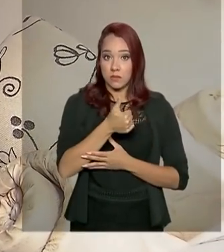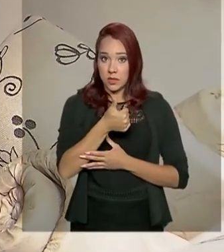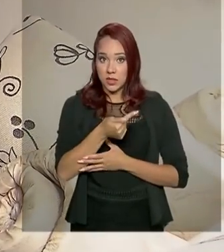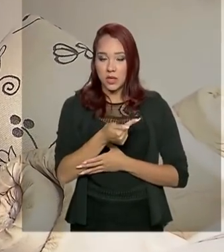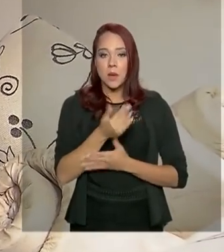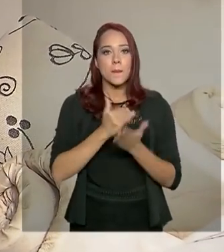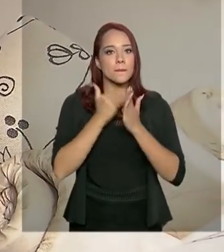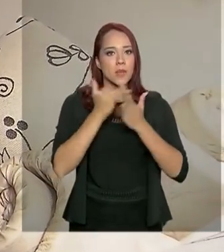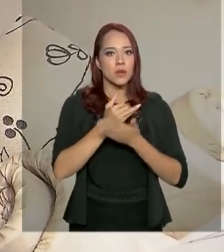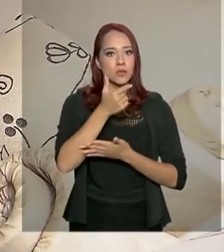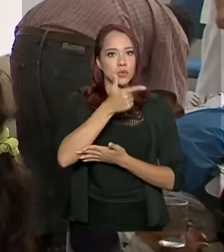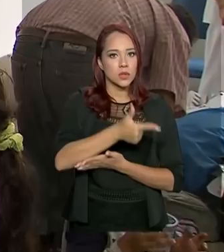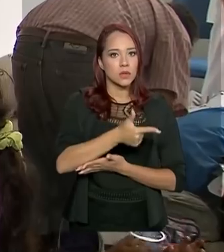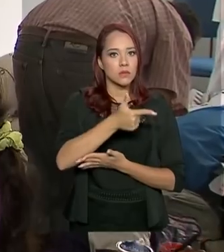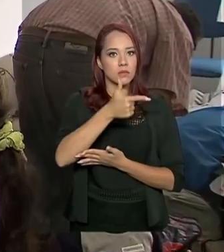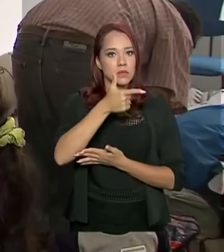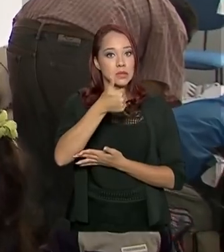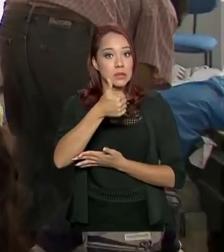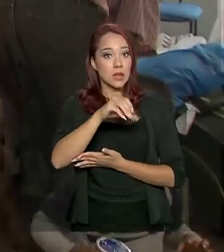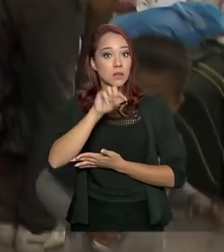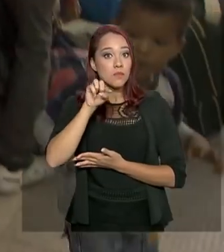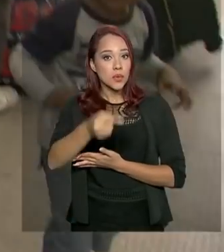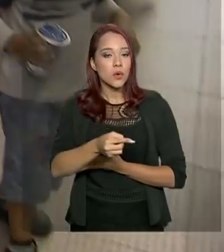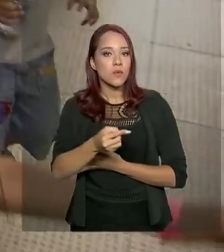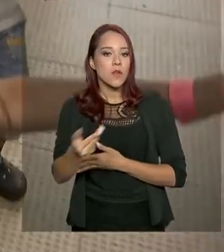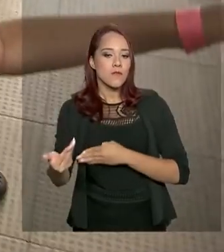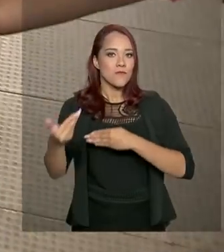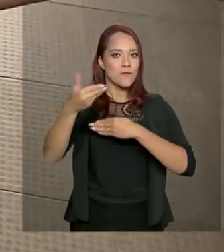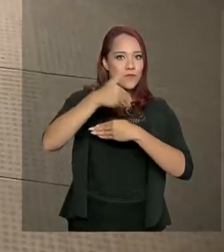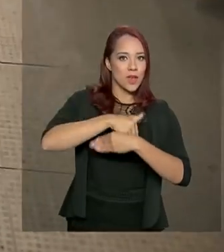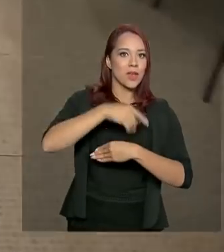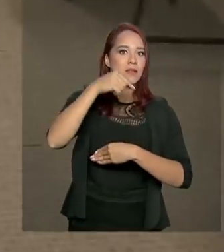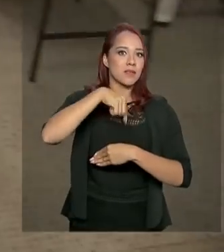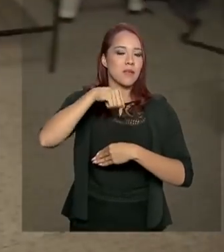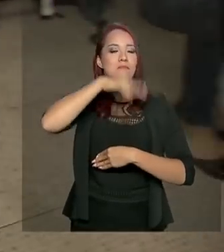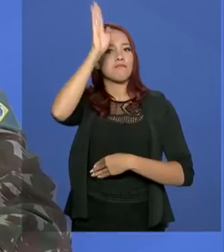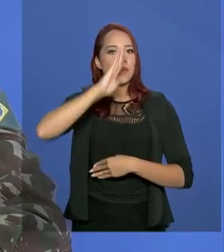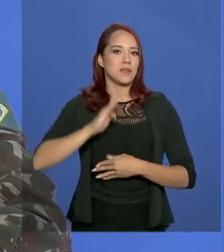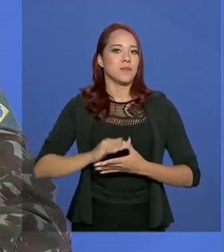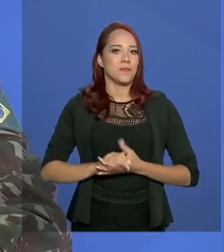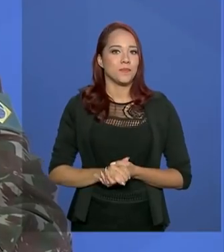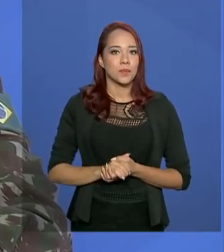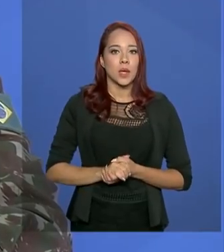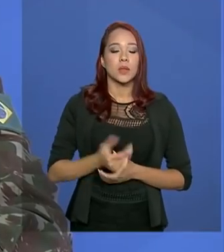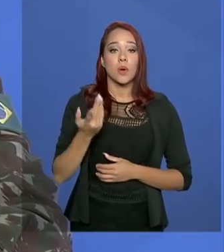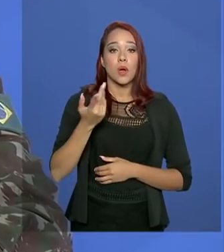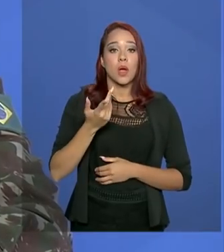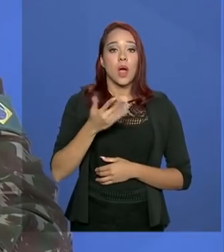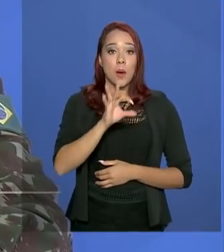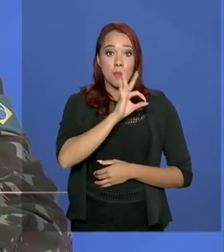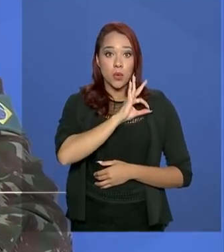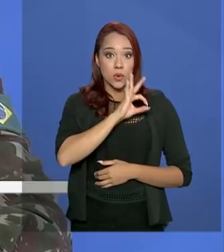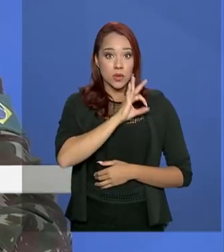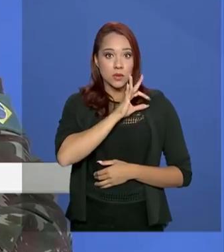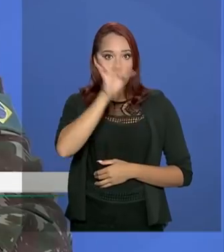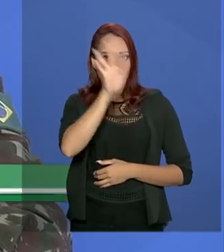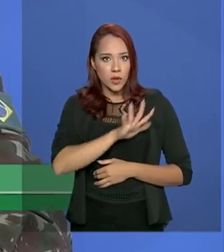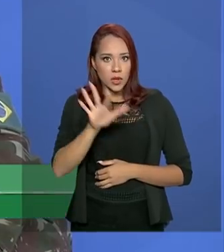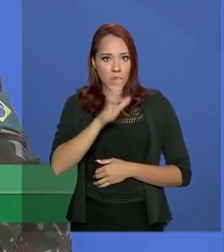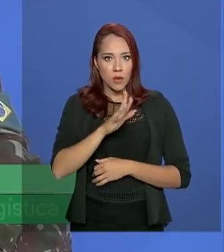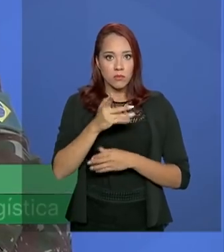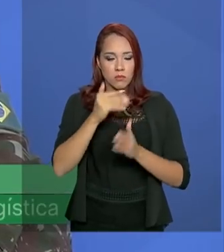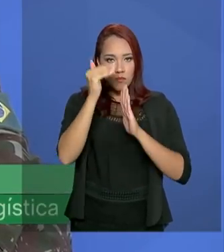mais de 210 mil solicitaram refúgio ou residência no Brasil. A Polícia Federal faz o processo migratório